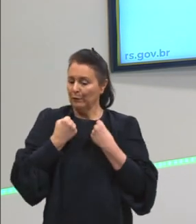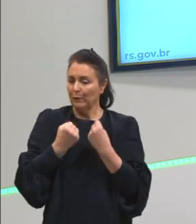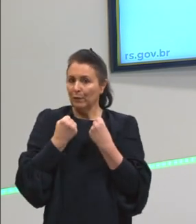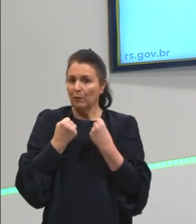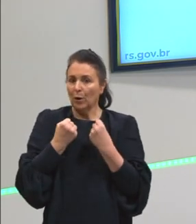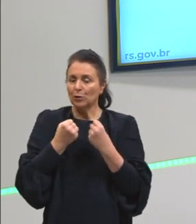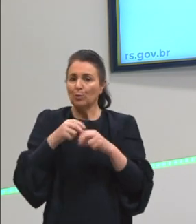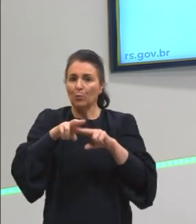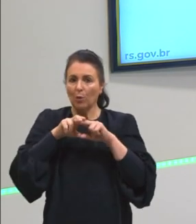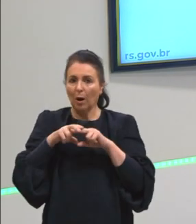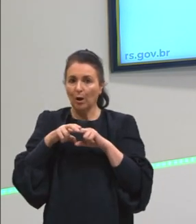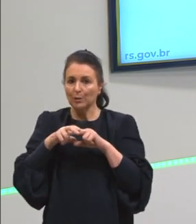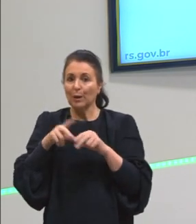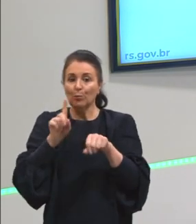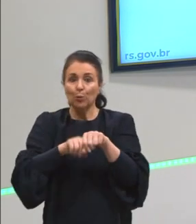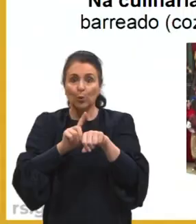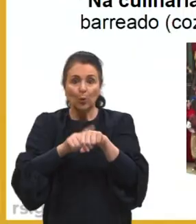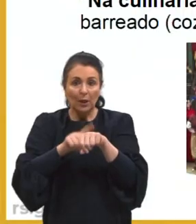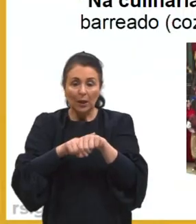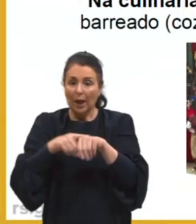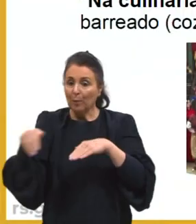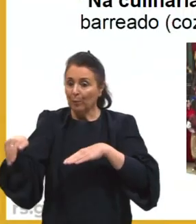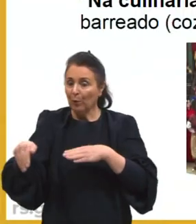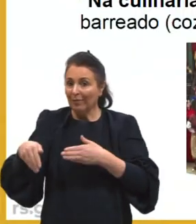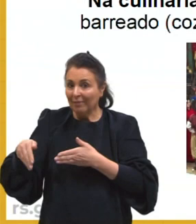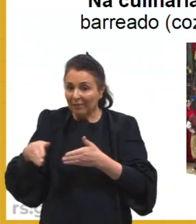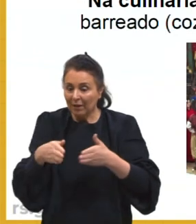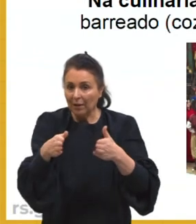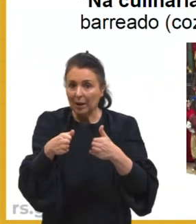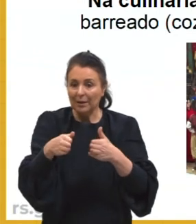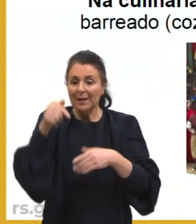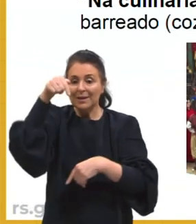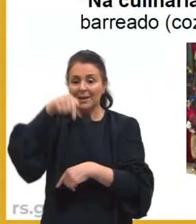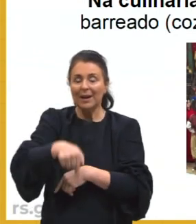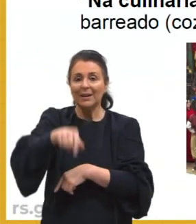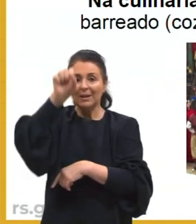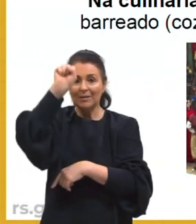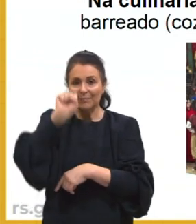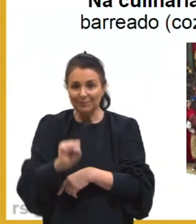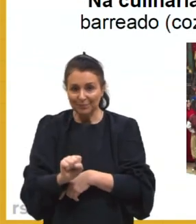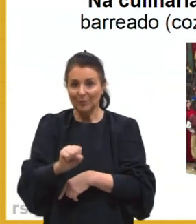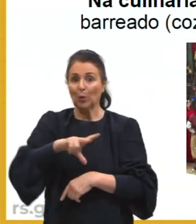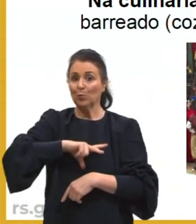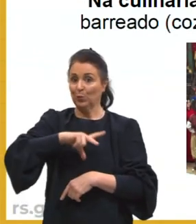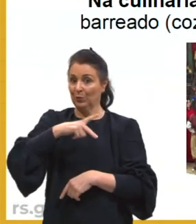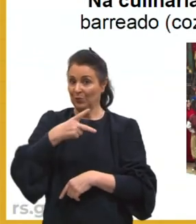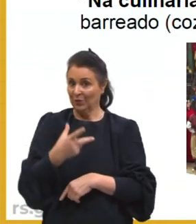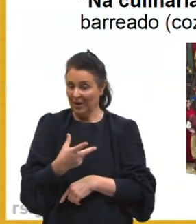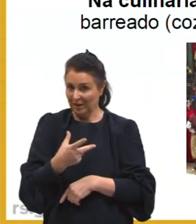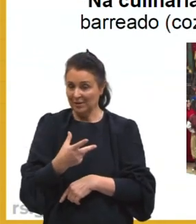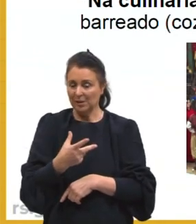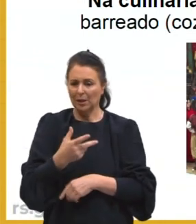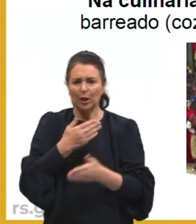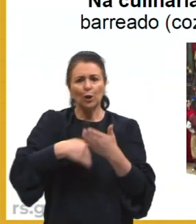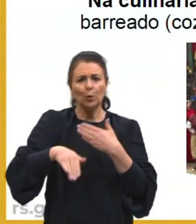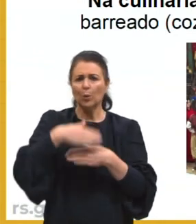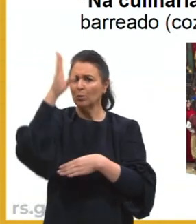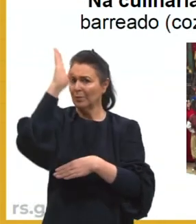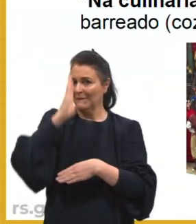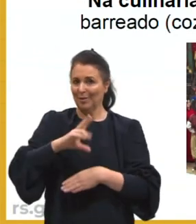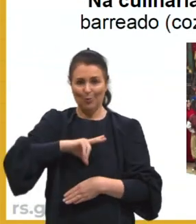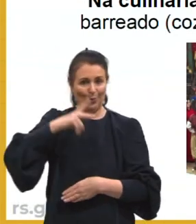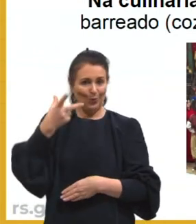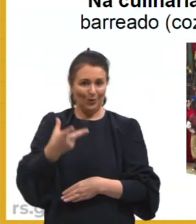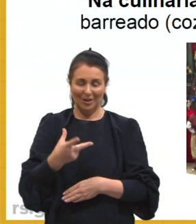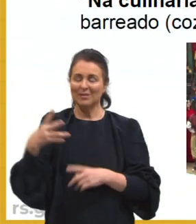jornadas. E na região sul, cá estamos nós, presença dos portugueses, todo o Brasil os portugueses, claro, né?